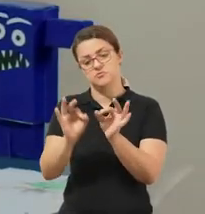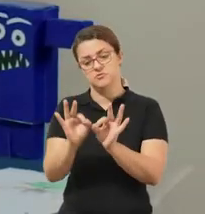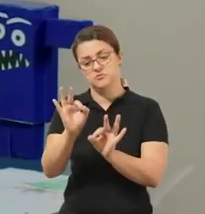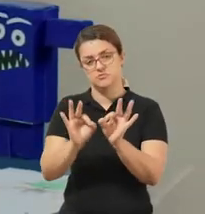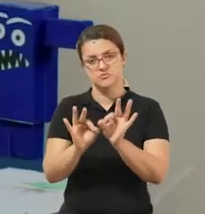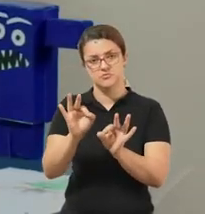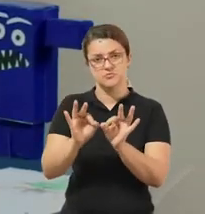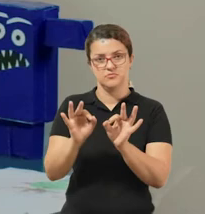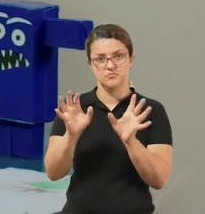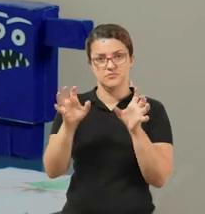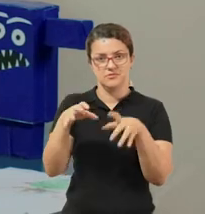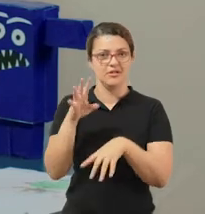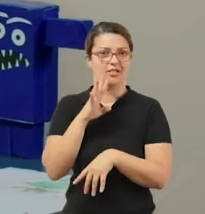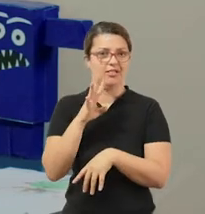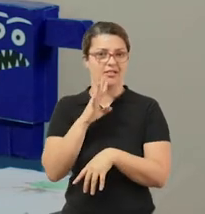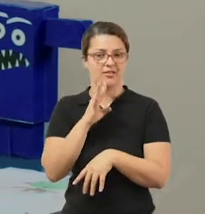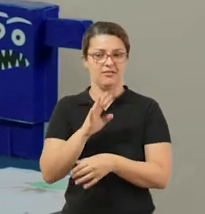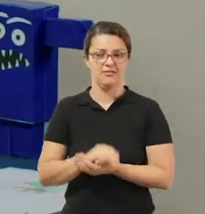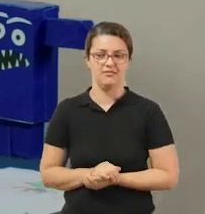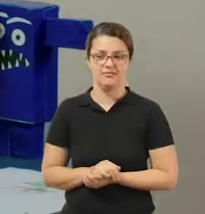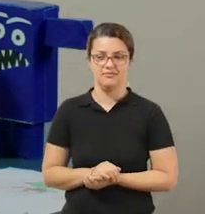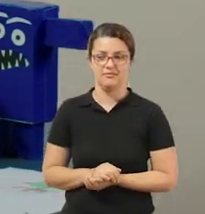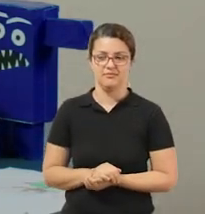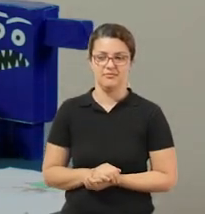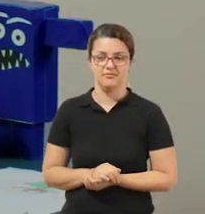deixar o monstrinho bem legal.